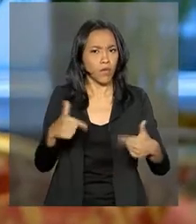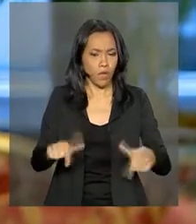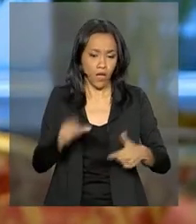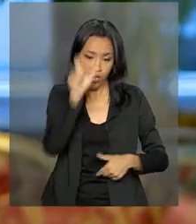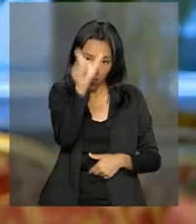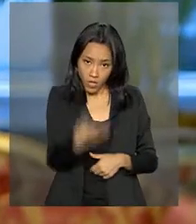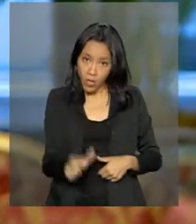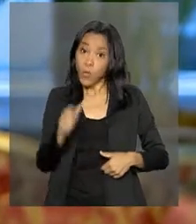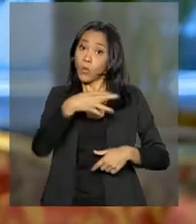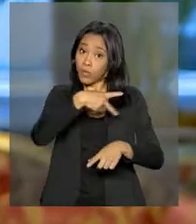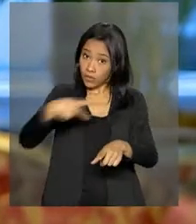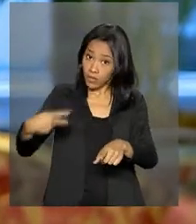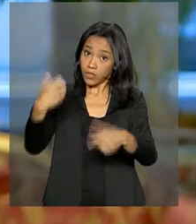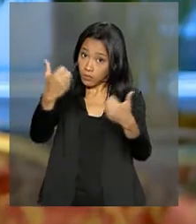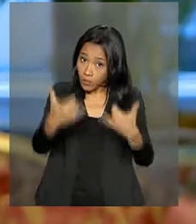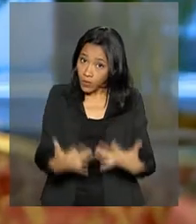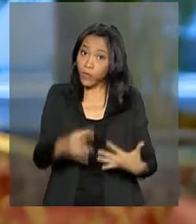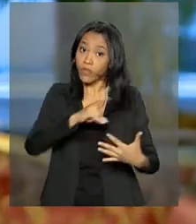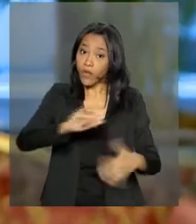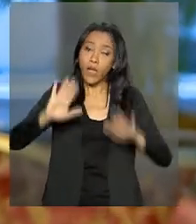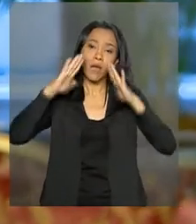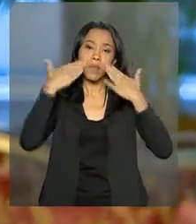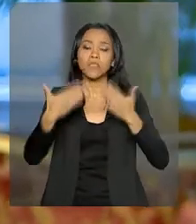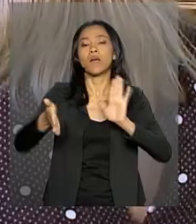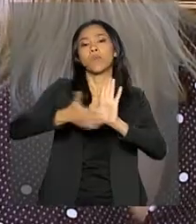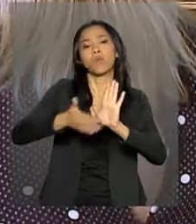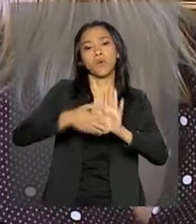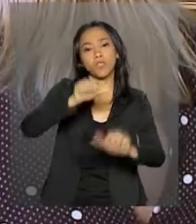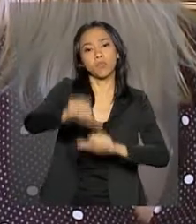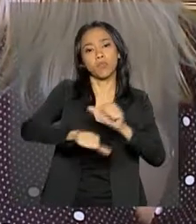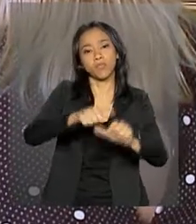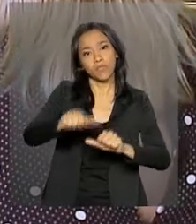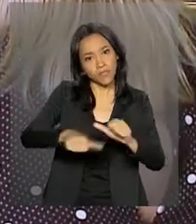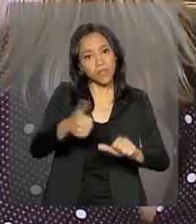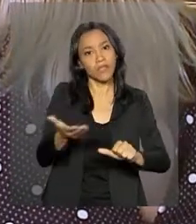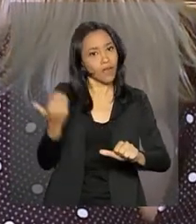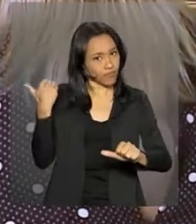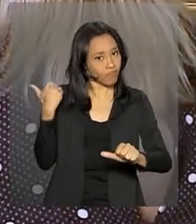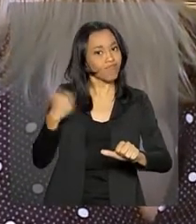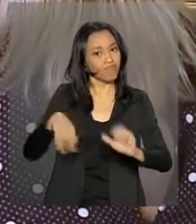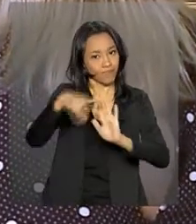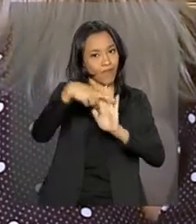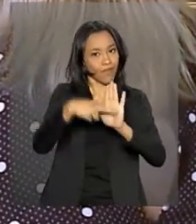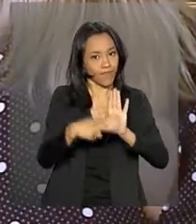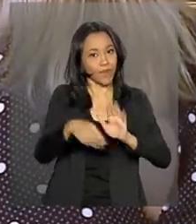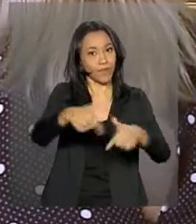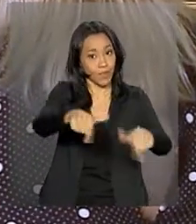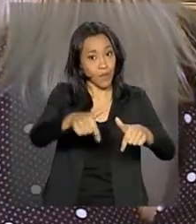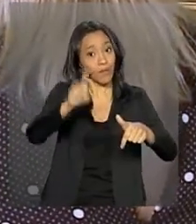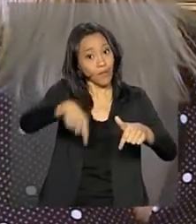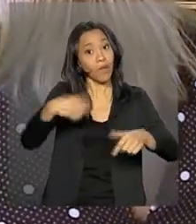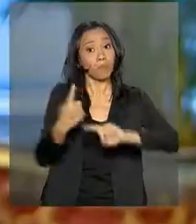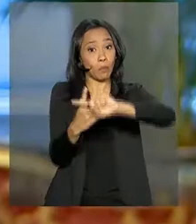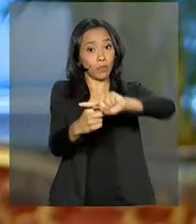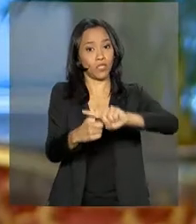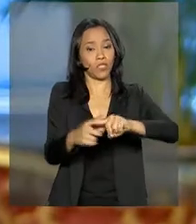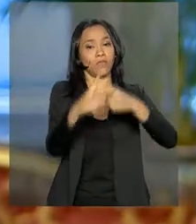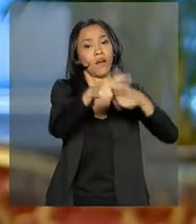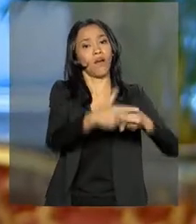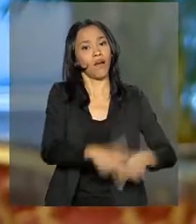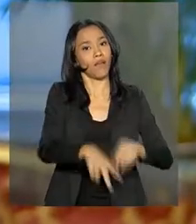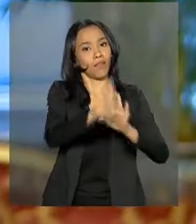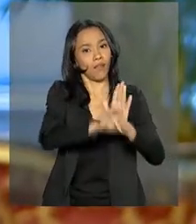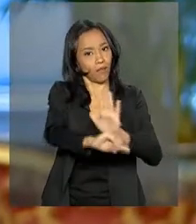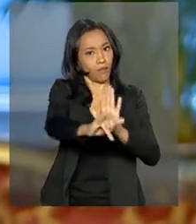destacou que vai apresentar a reforma trabalhista no Brasil como experiência positiva da modernização de leis. A experiência